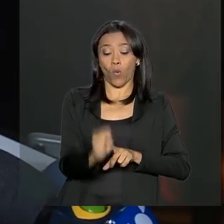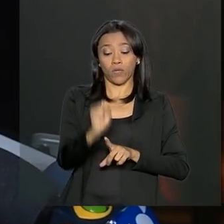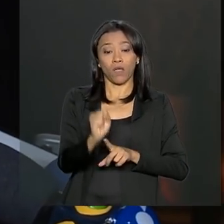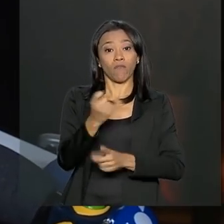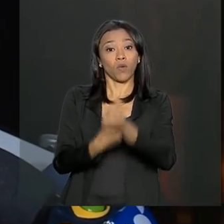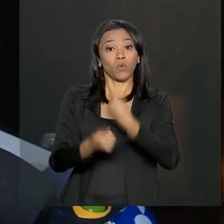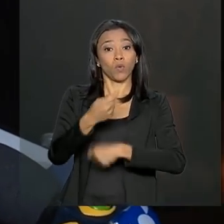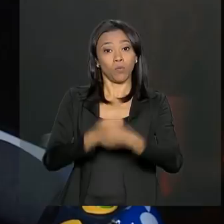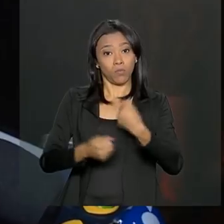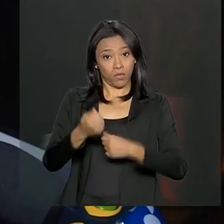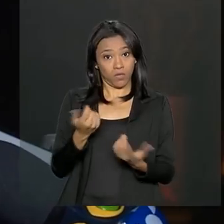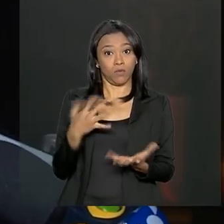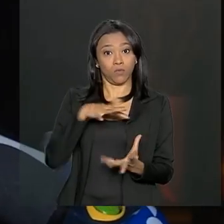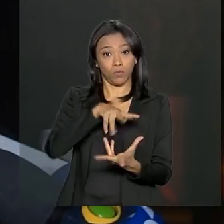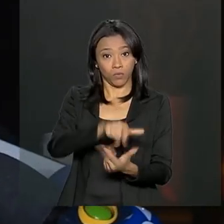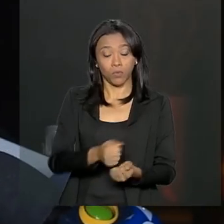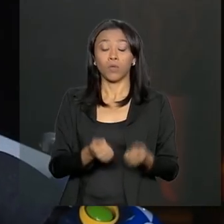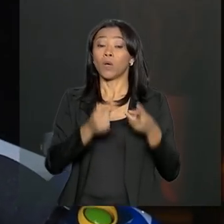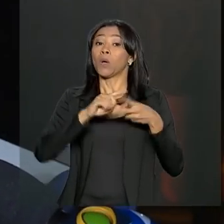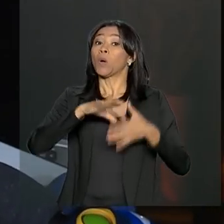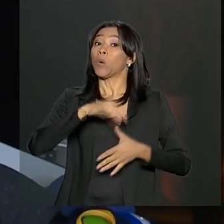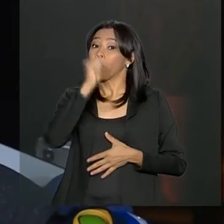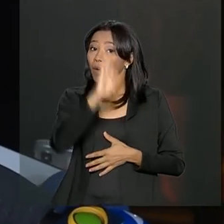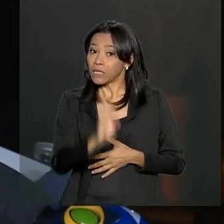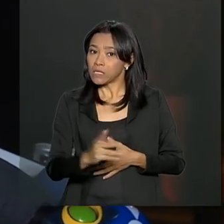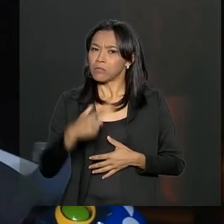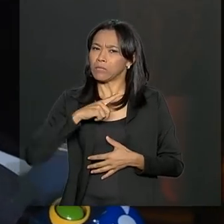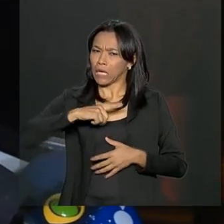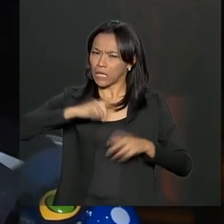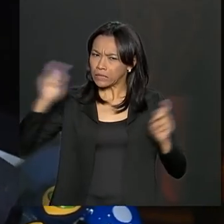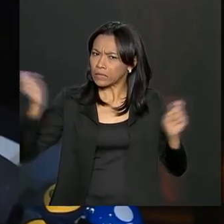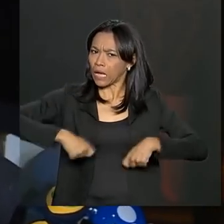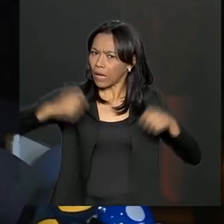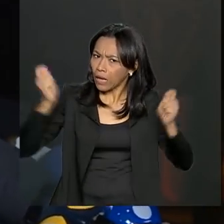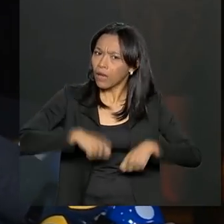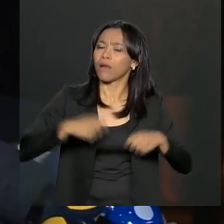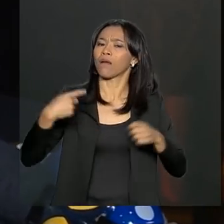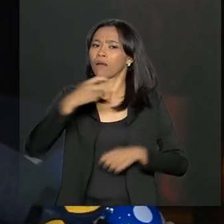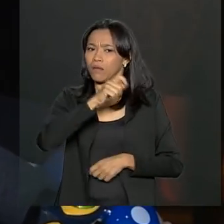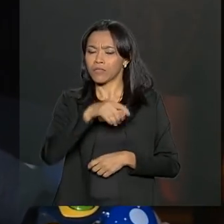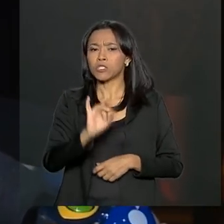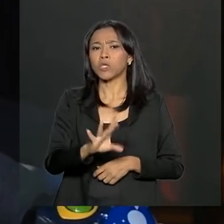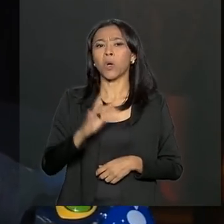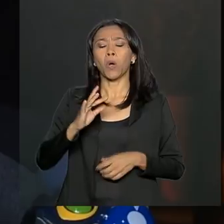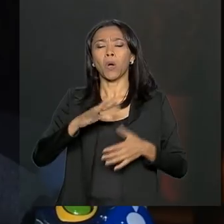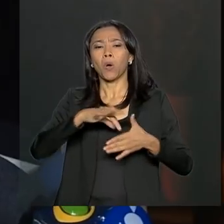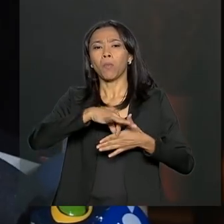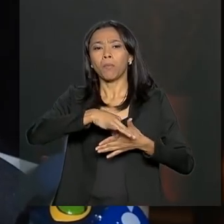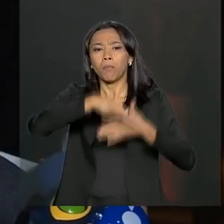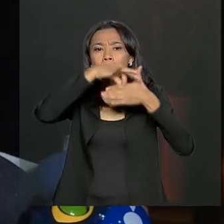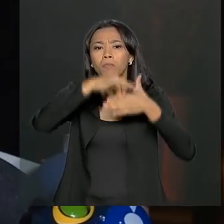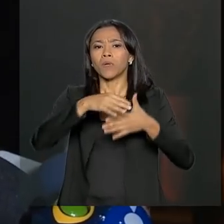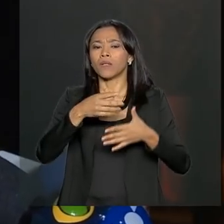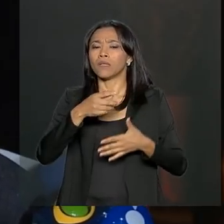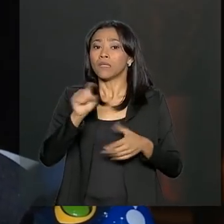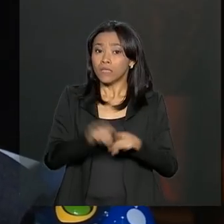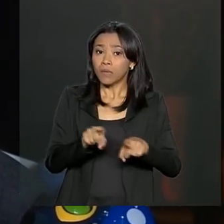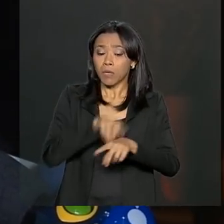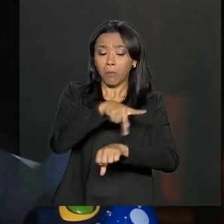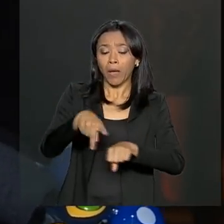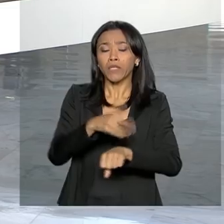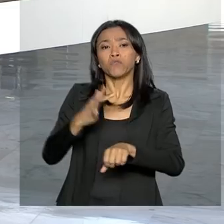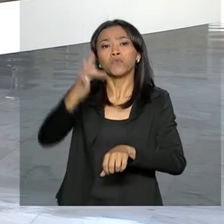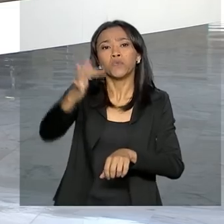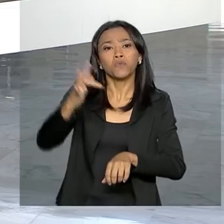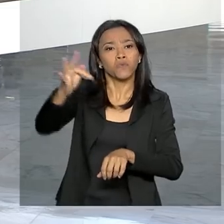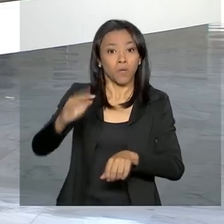reconhecimento do nosso país como uma grande potência, que tem todas as possibilidades de deixar de ser o país do futuro e passar a ser o país do presente.